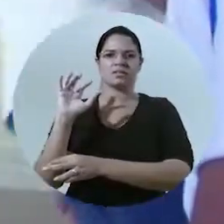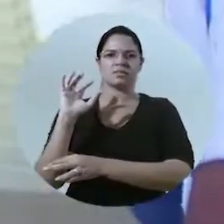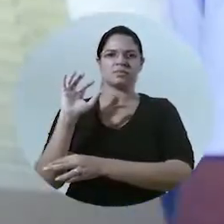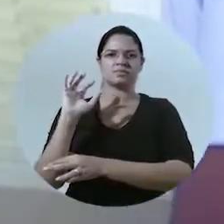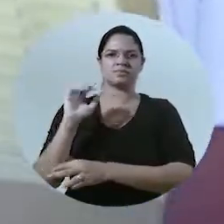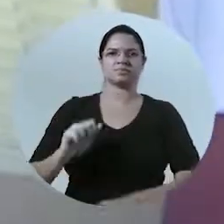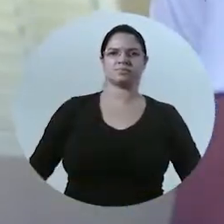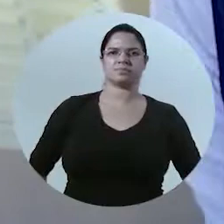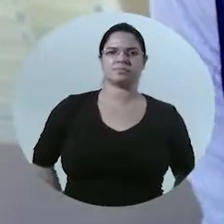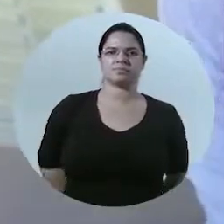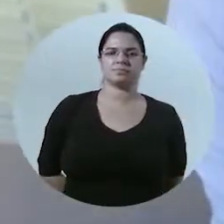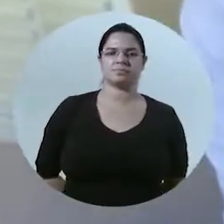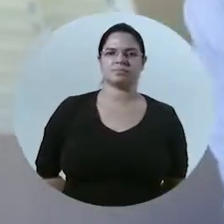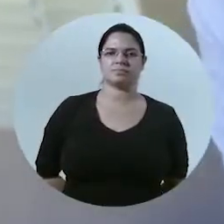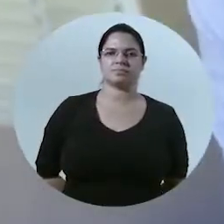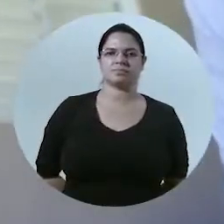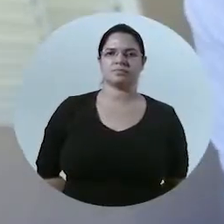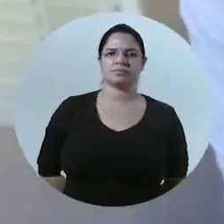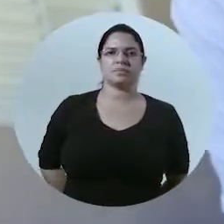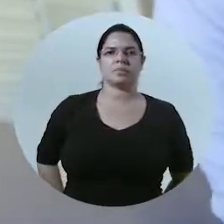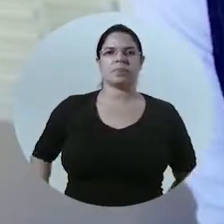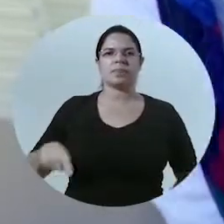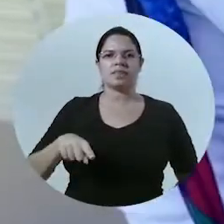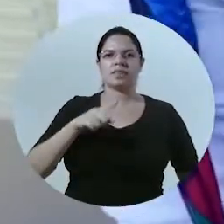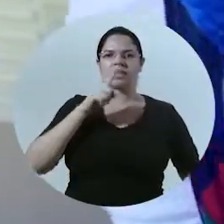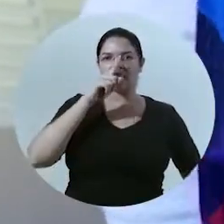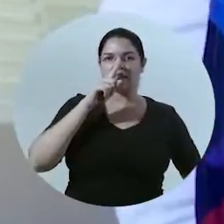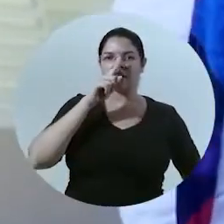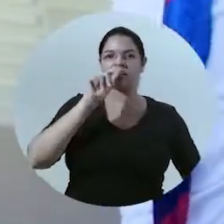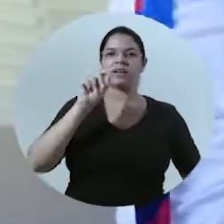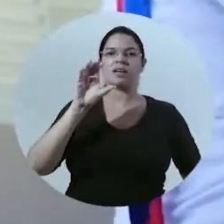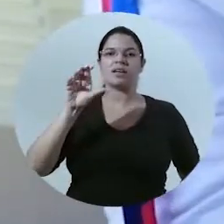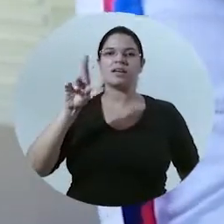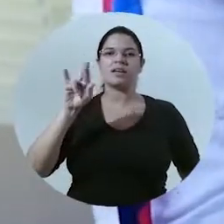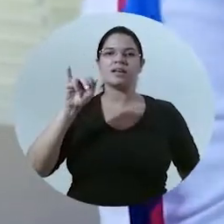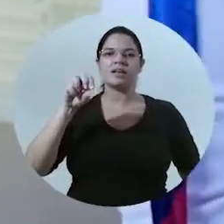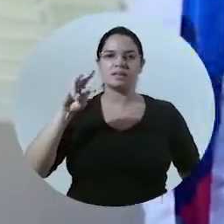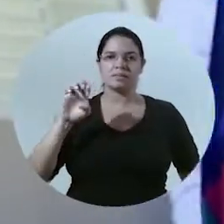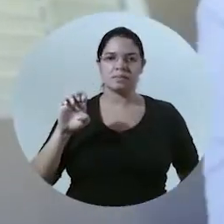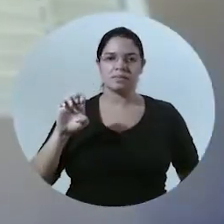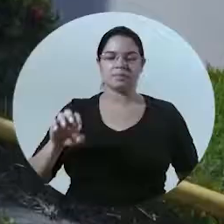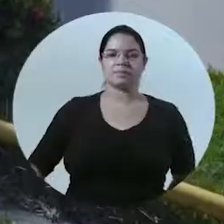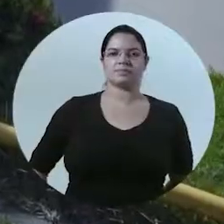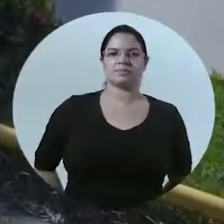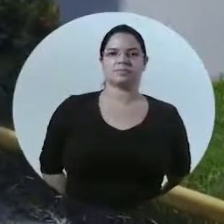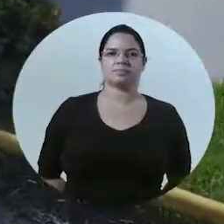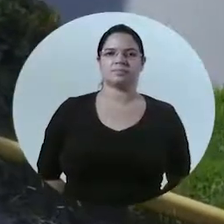na mãe na natureza se isso se explica que isso já macri